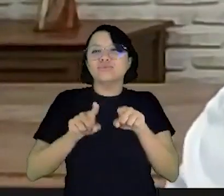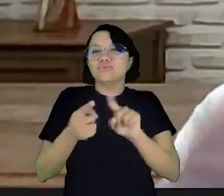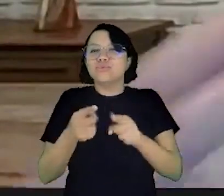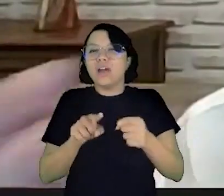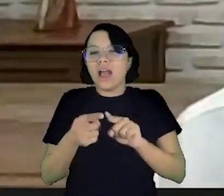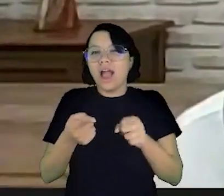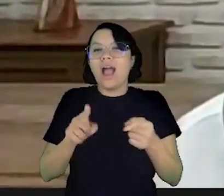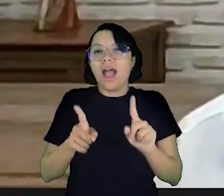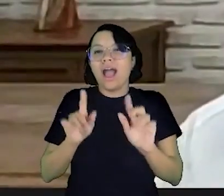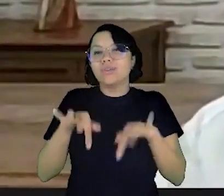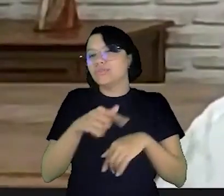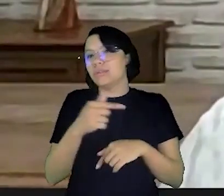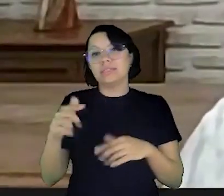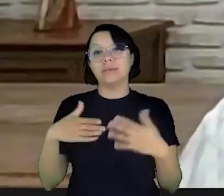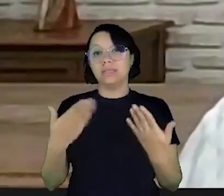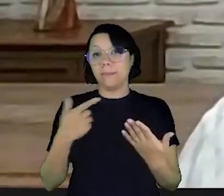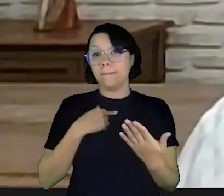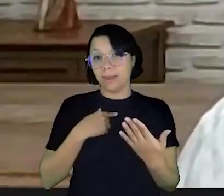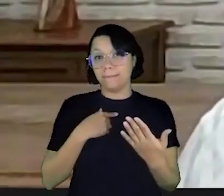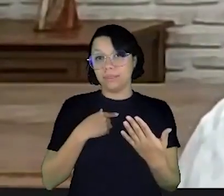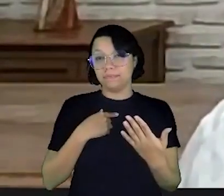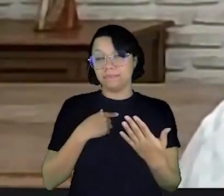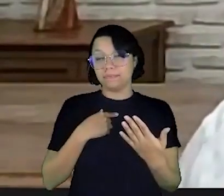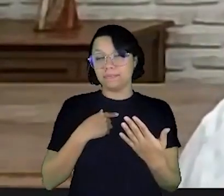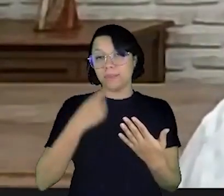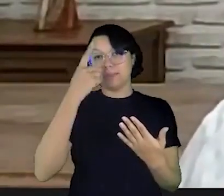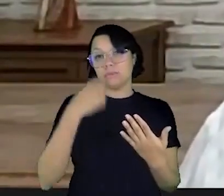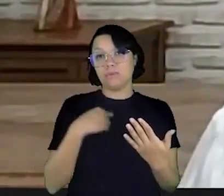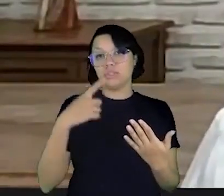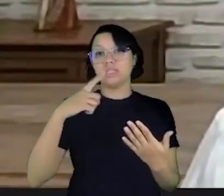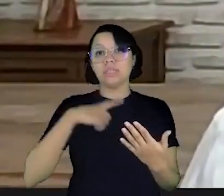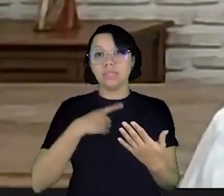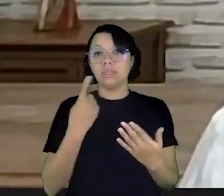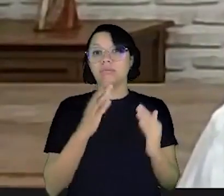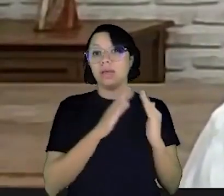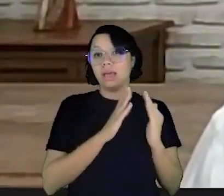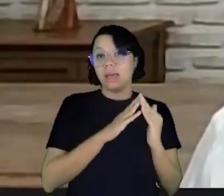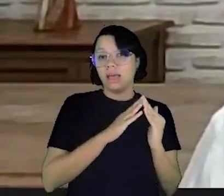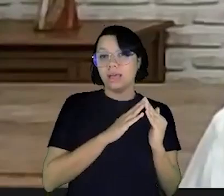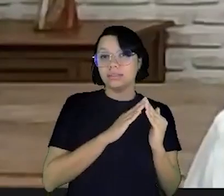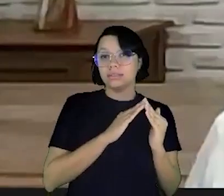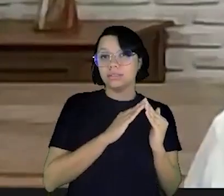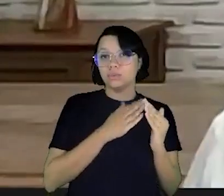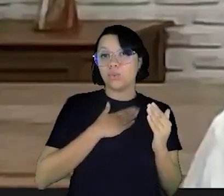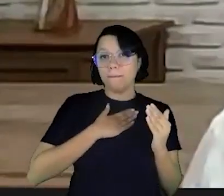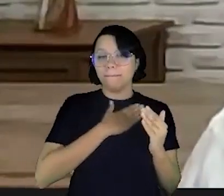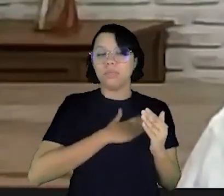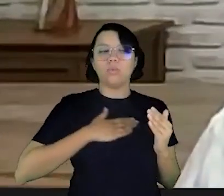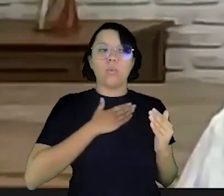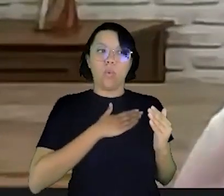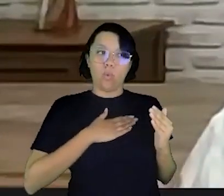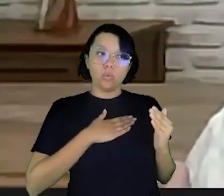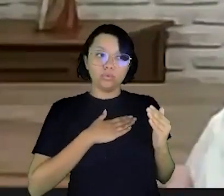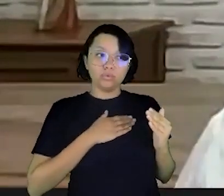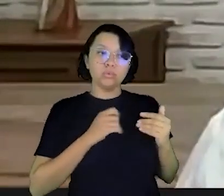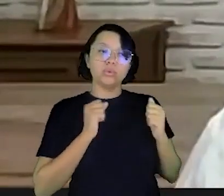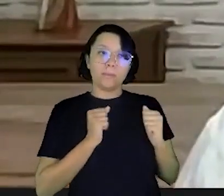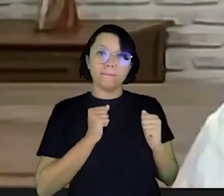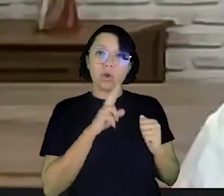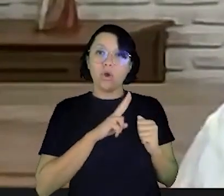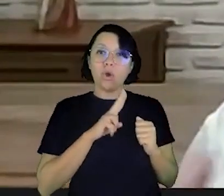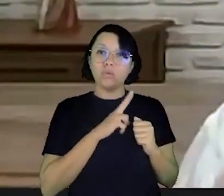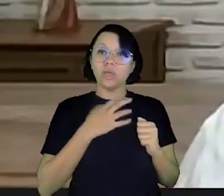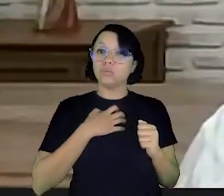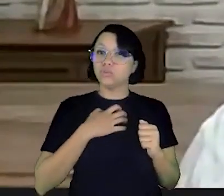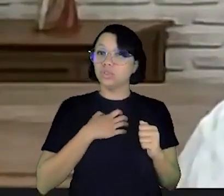festas e um churrasquinho no fim de semana e coisas assim então para mim pessoalmente ter um imóvel do meu gosto